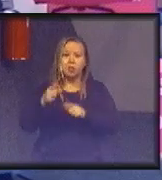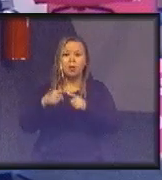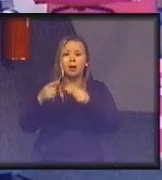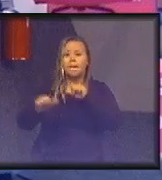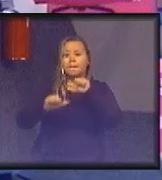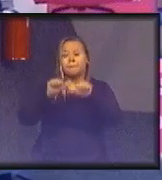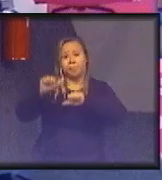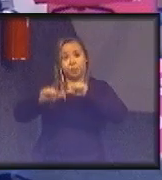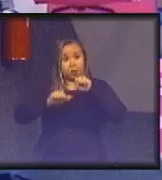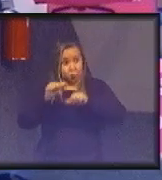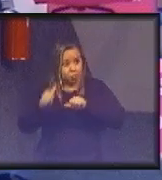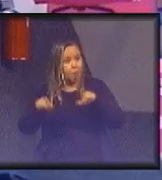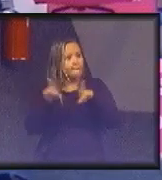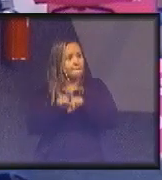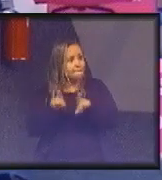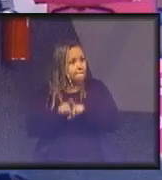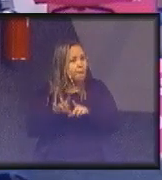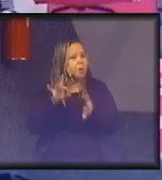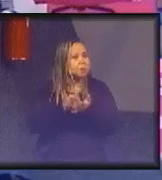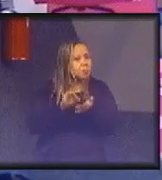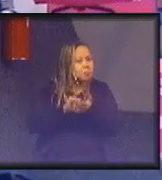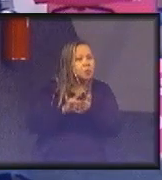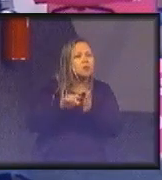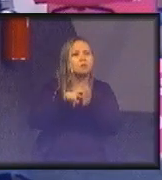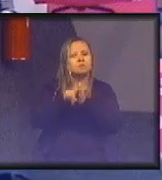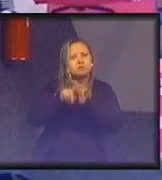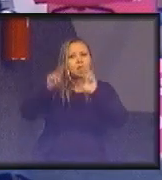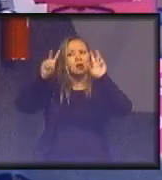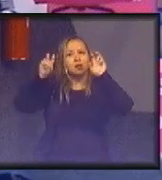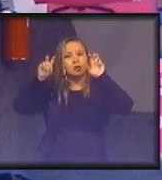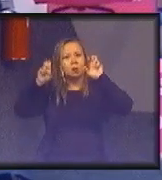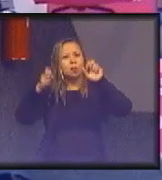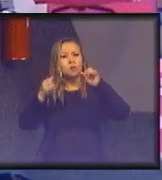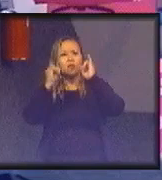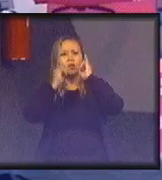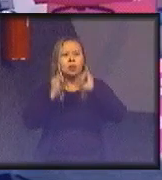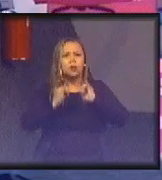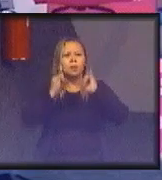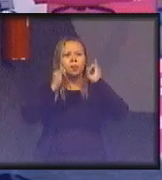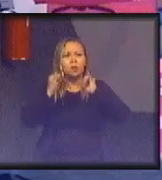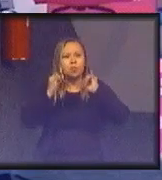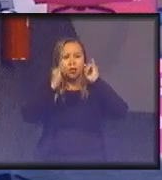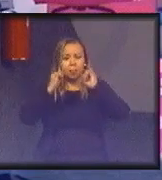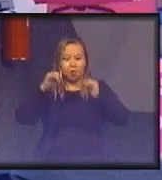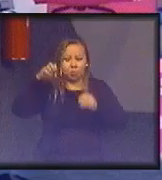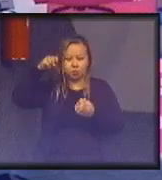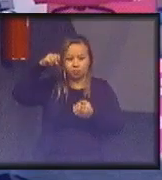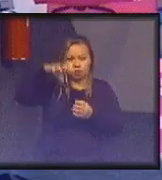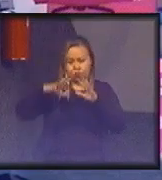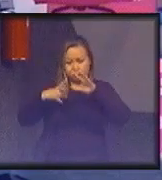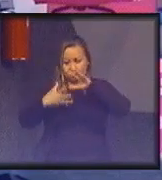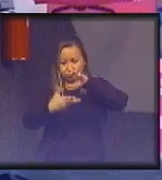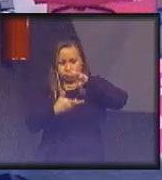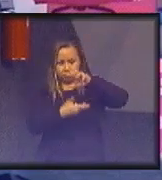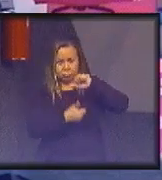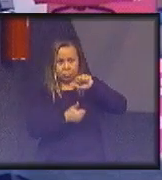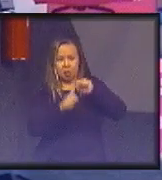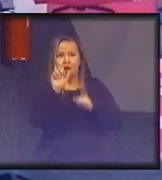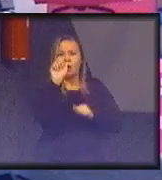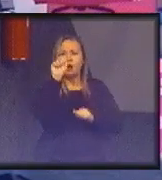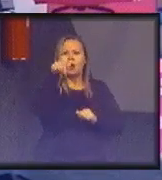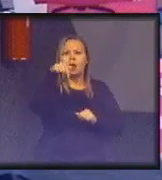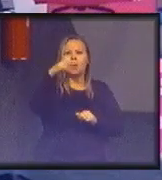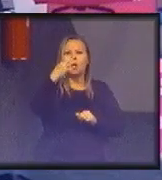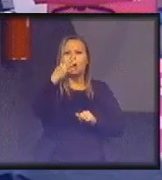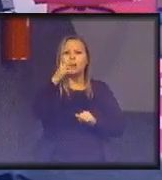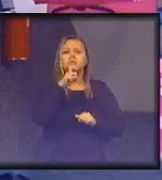mudou mesmo todas essas questões foi uma imagem de satélite sobre a Antártida, mostrando o buraco da camada de